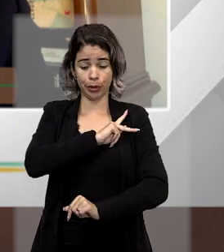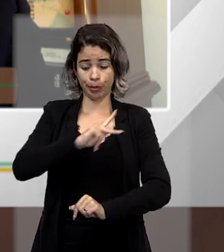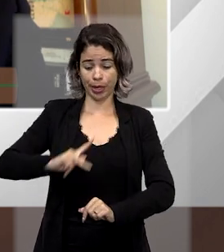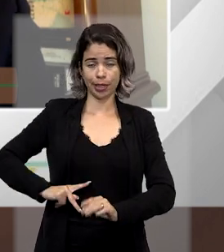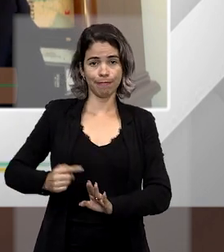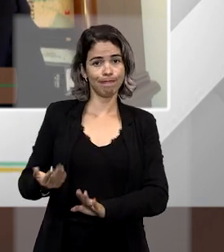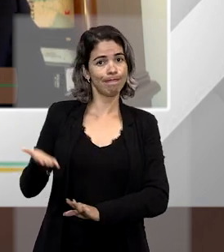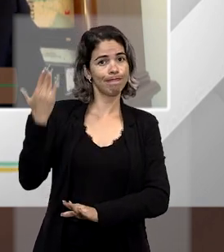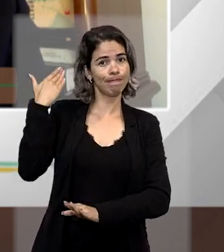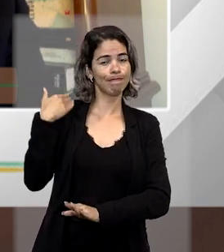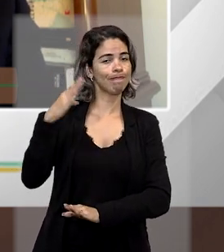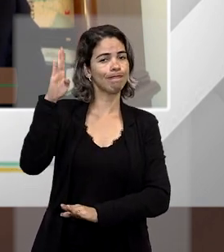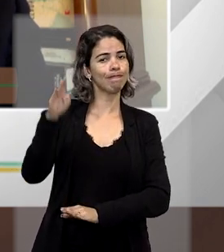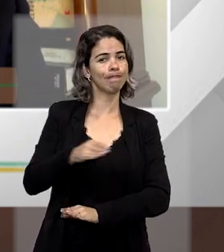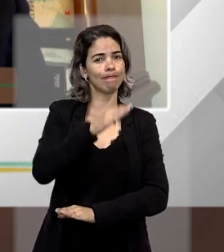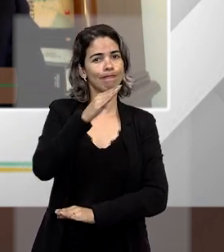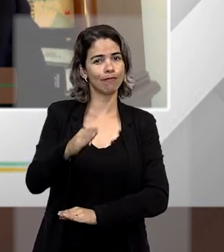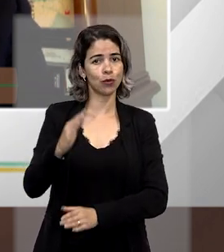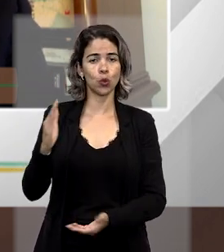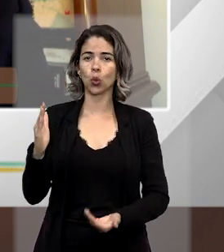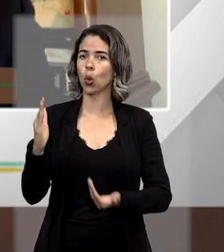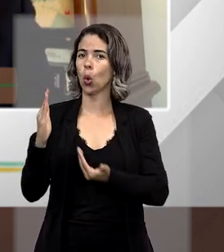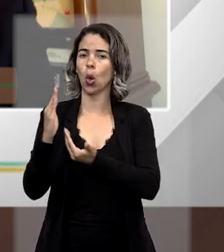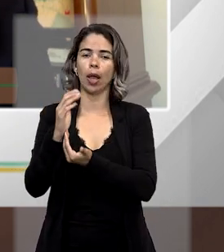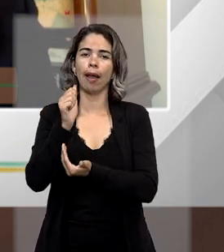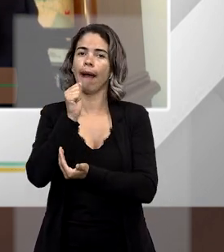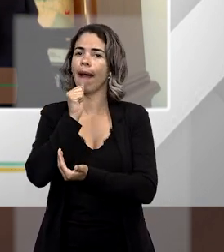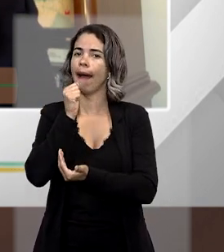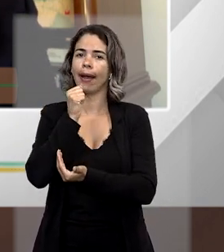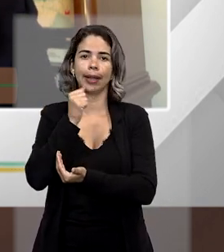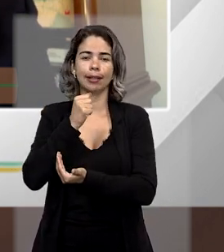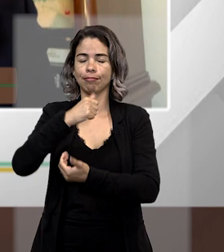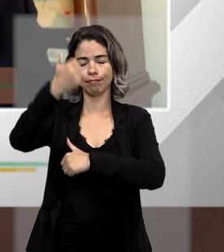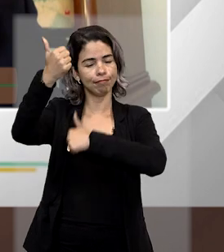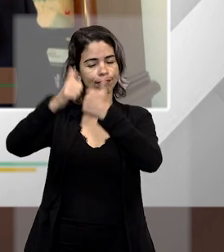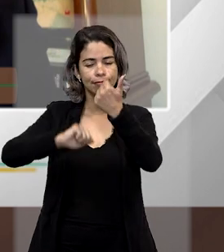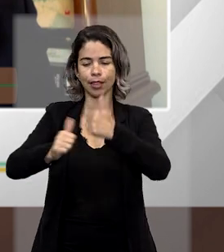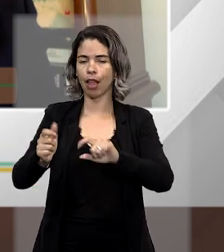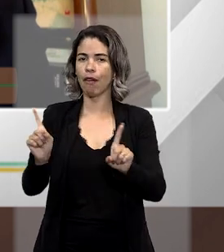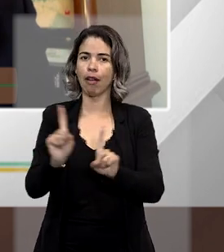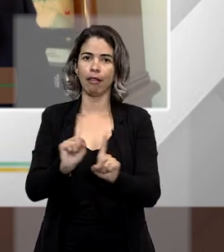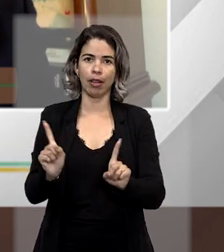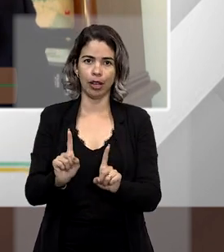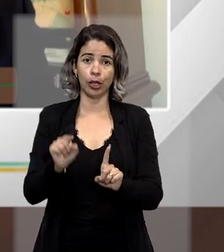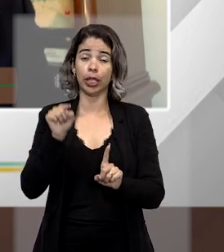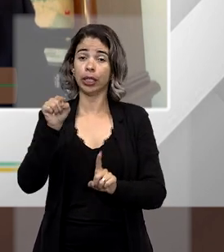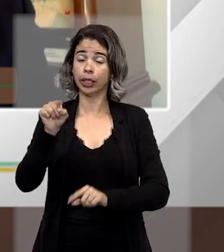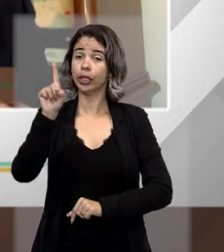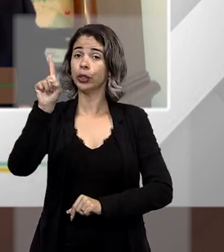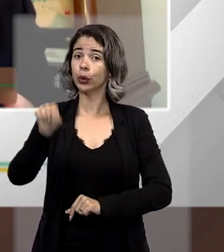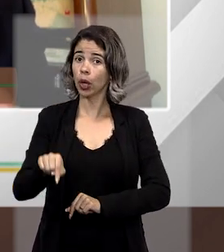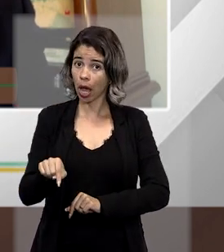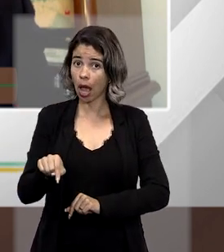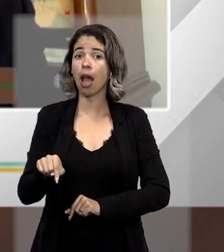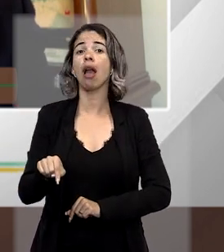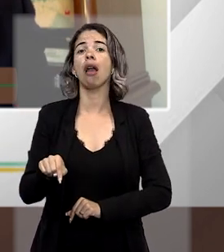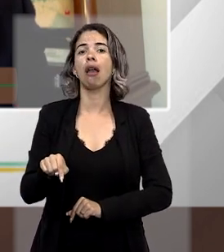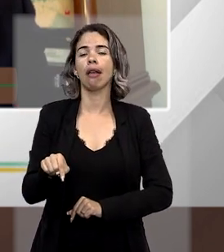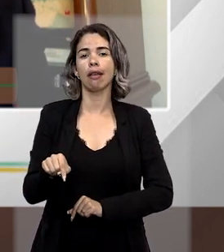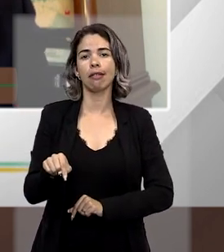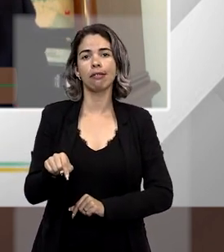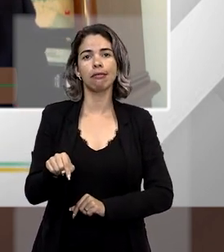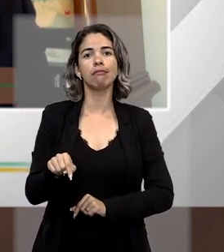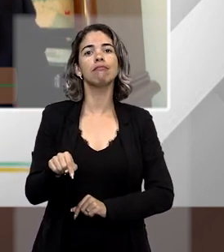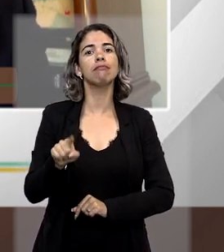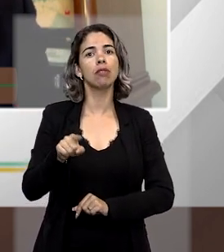República, o presidente anterior, vetou e o Congresso ainda não apreciou esse veto. Essa é uma das grandes, uma